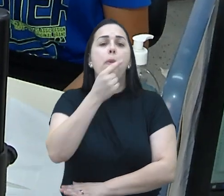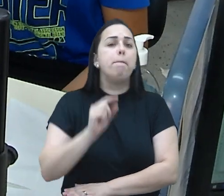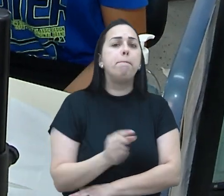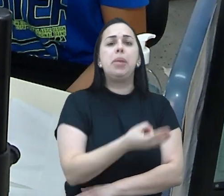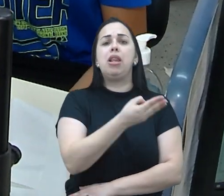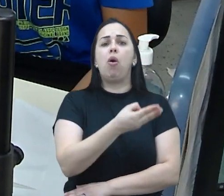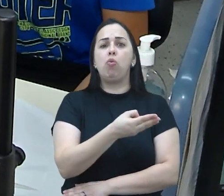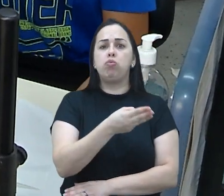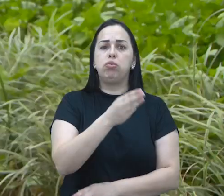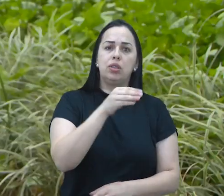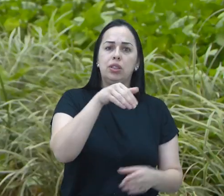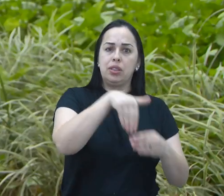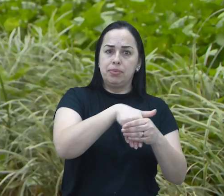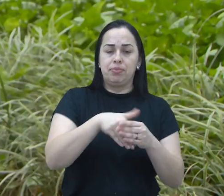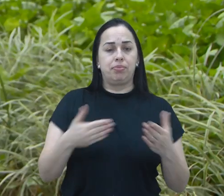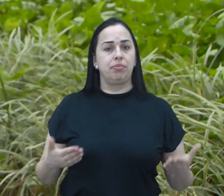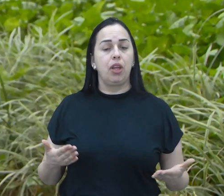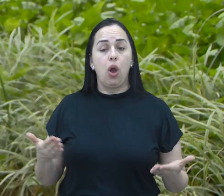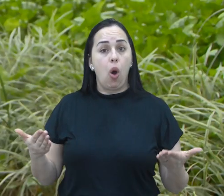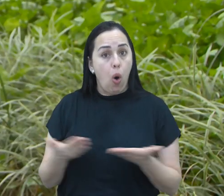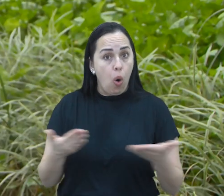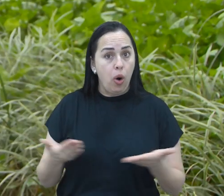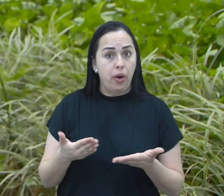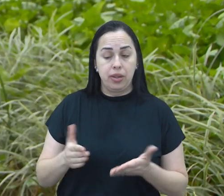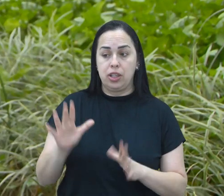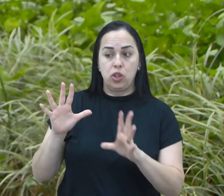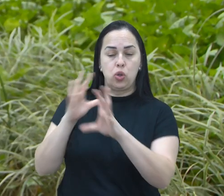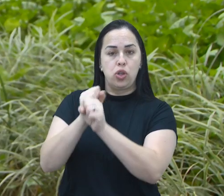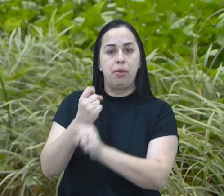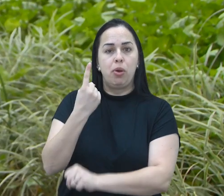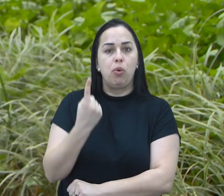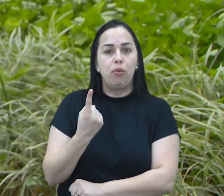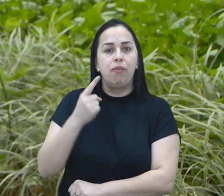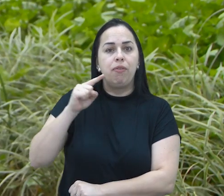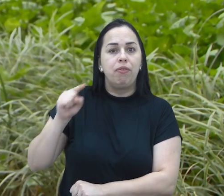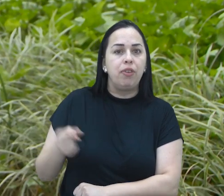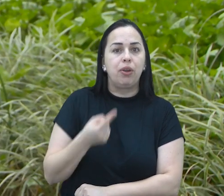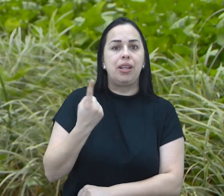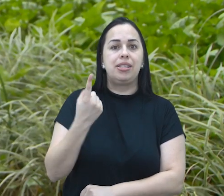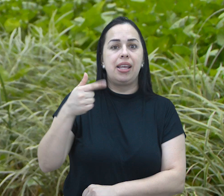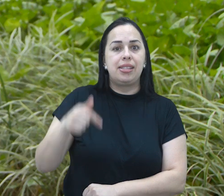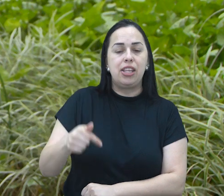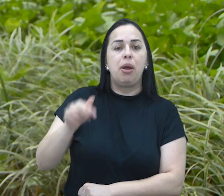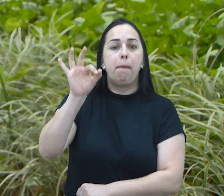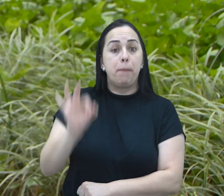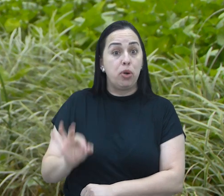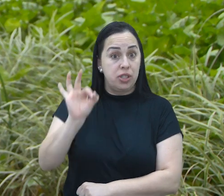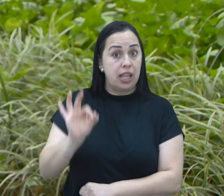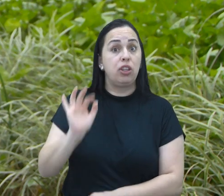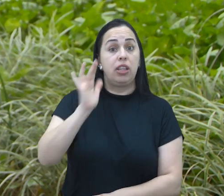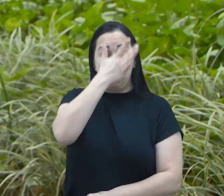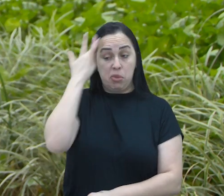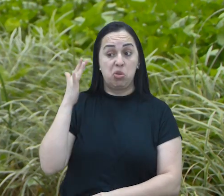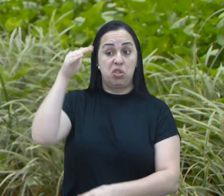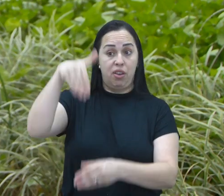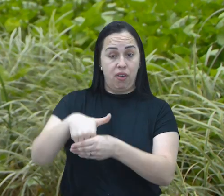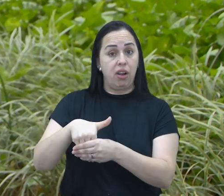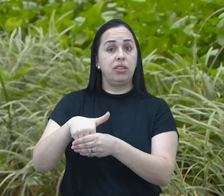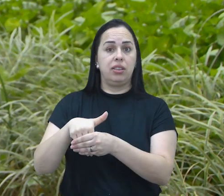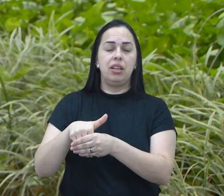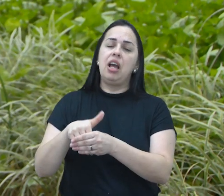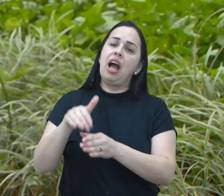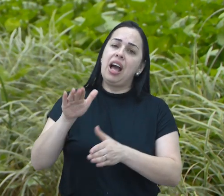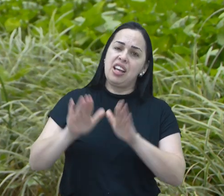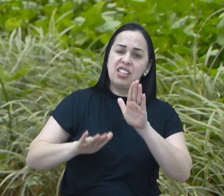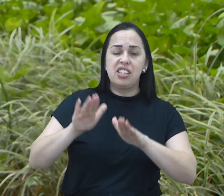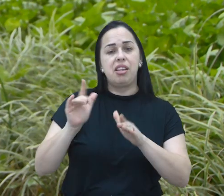haviam tirado o título. Hoje, essa faixa etária eleitoral soma 1,17% de todo eleitorado brasileiro. Esse número, ainda